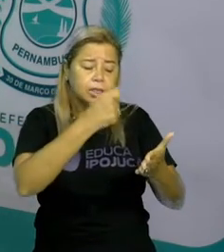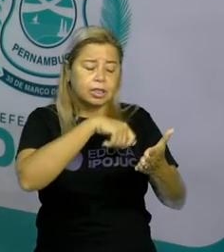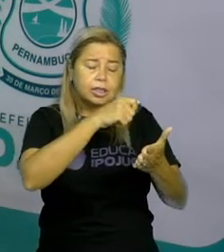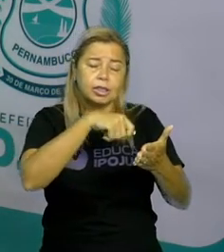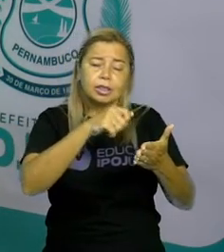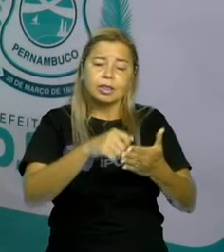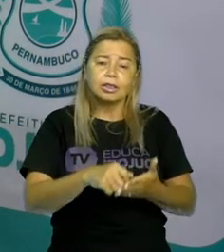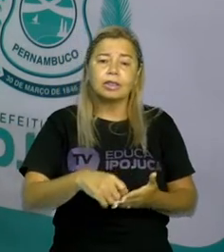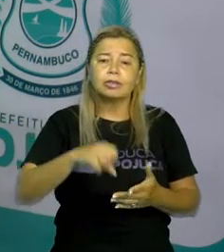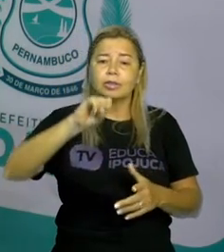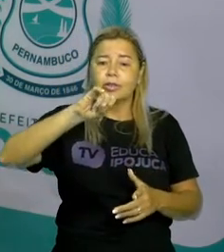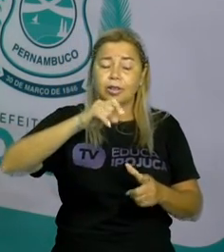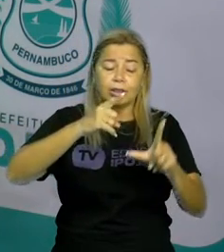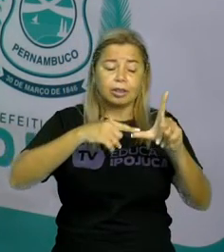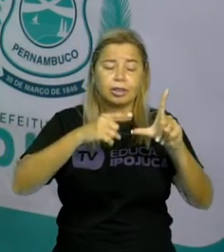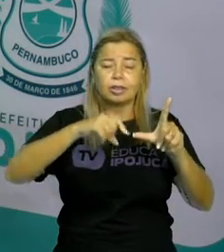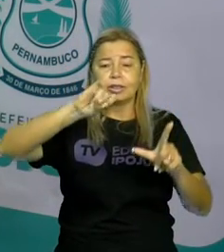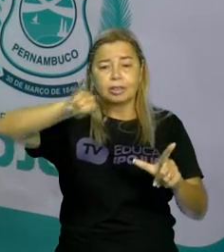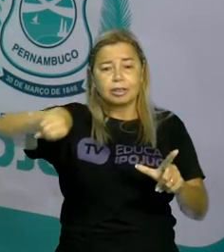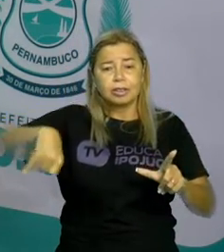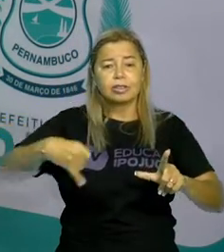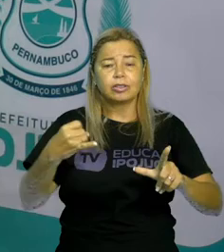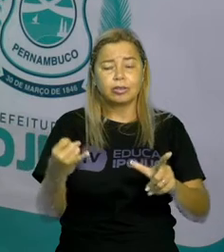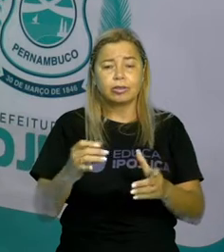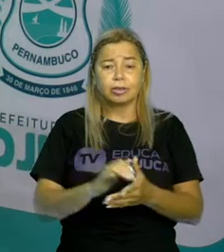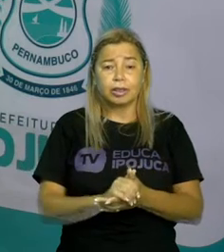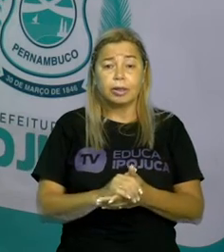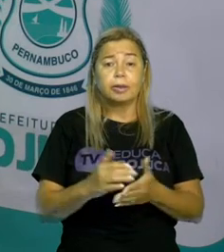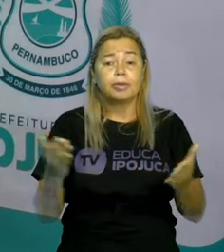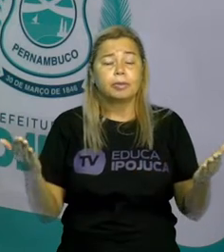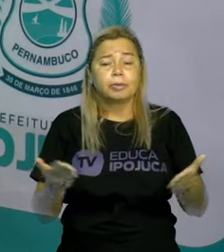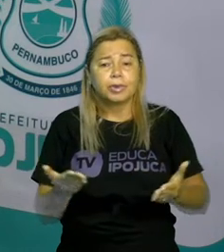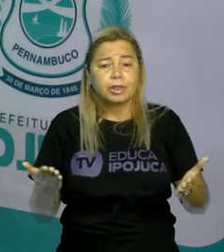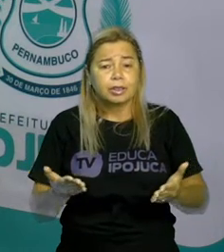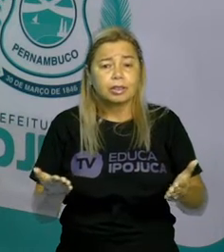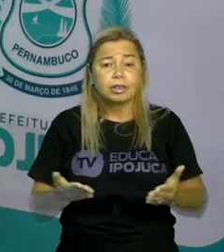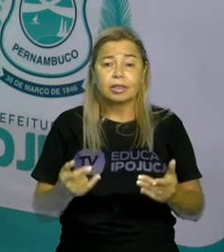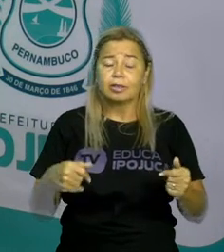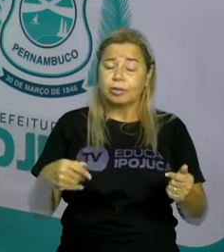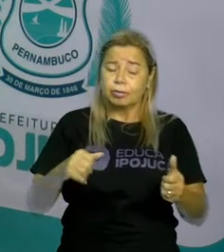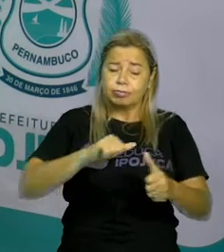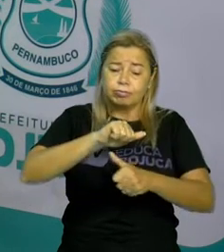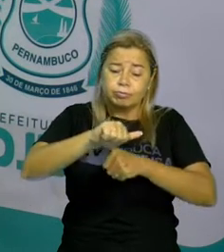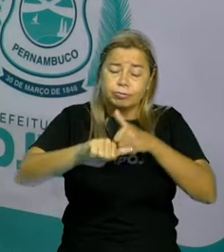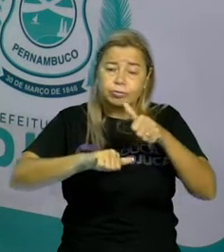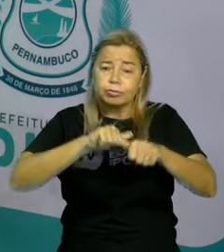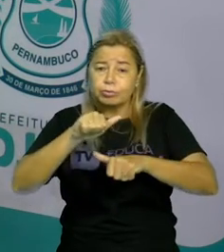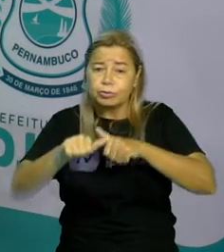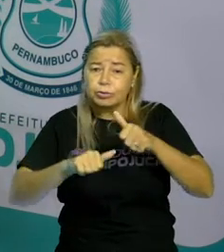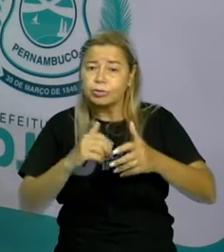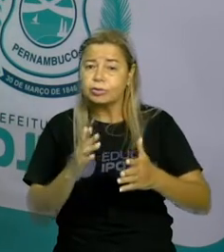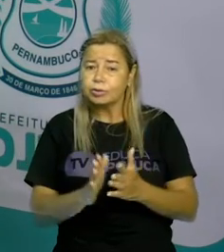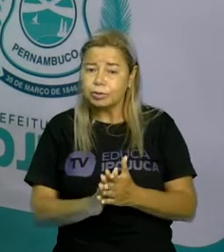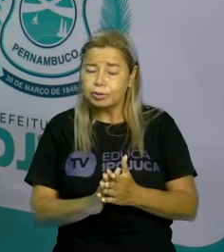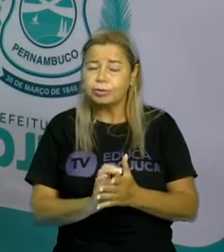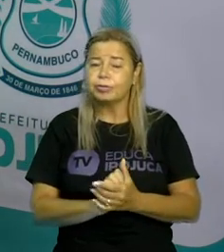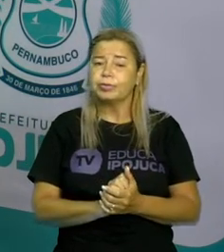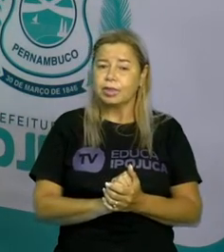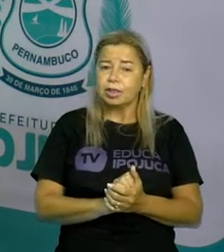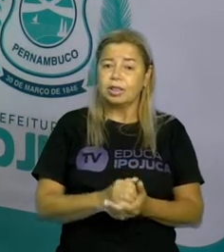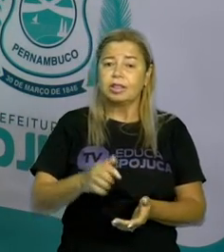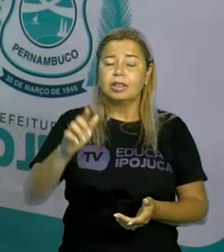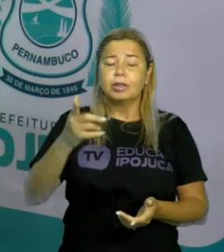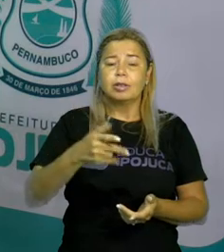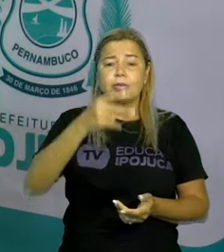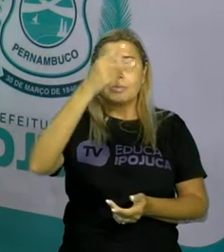G. Reformas ortográficas modernas fixaram a grafia do J, a palavra gente também vem de gens.